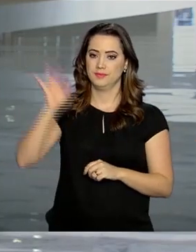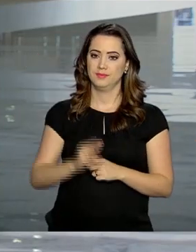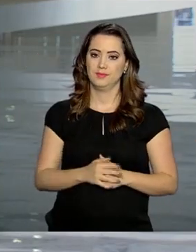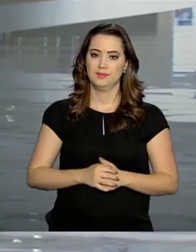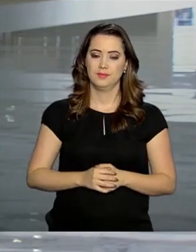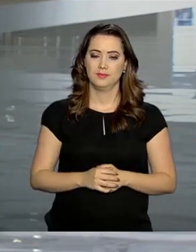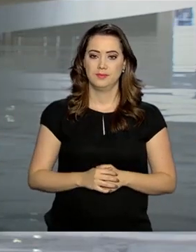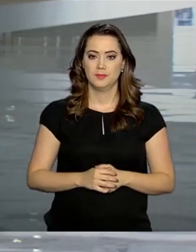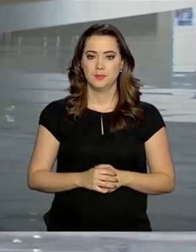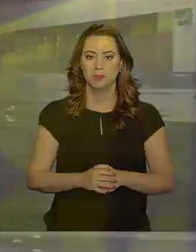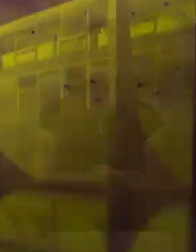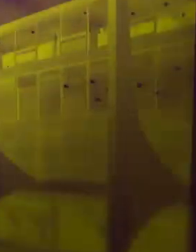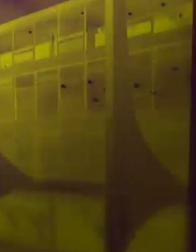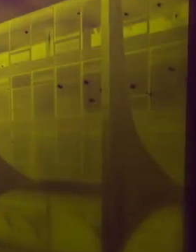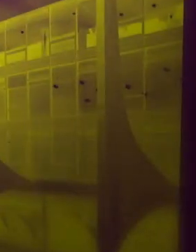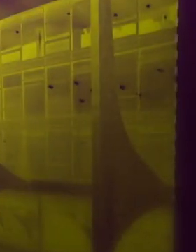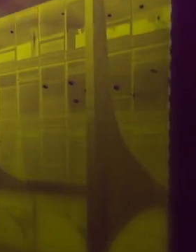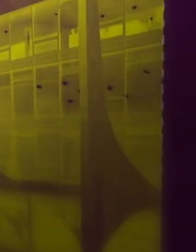do Governo Federal.